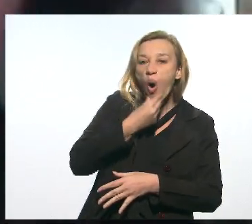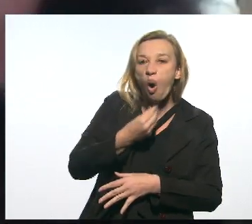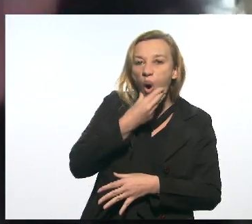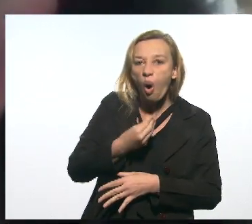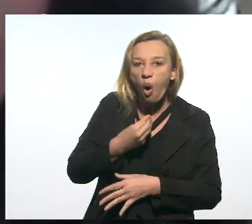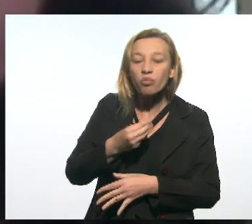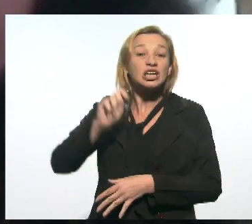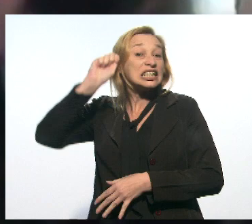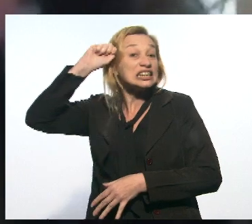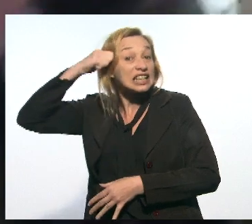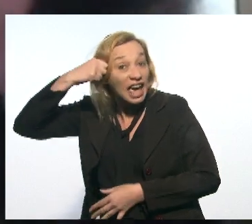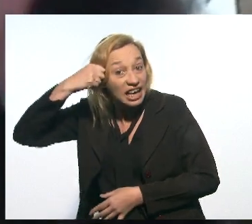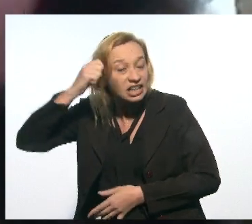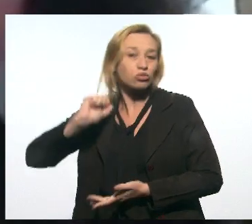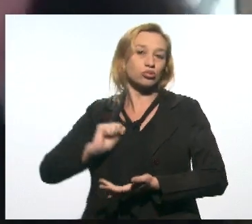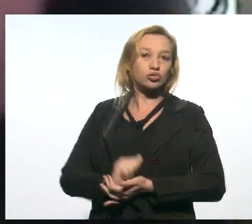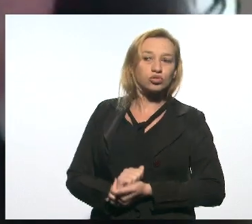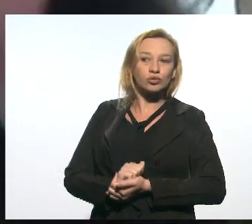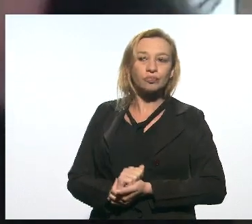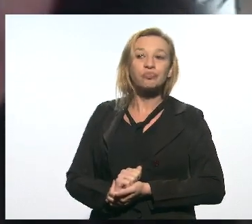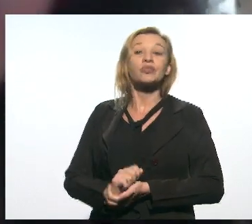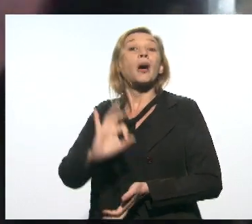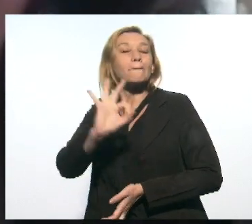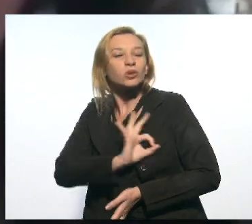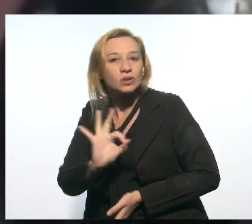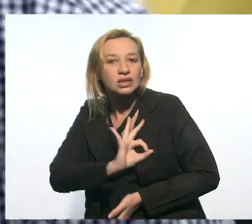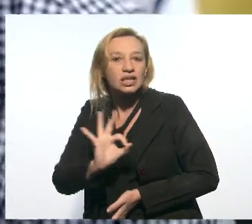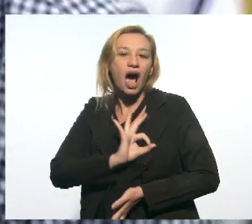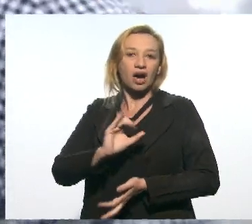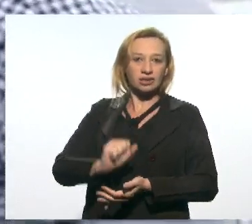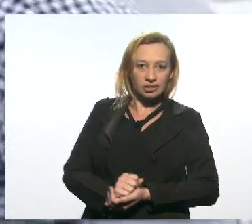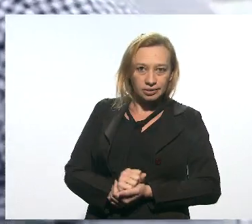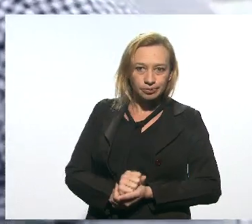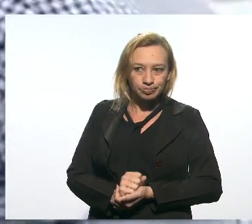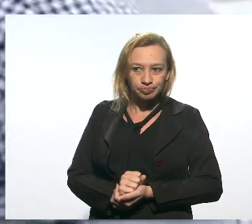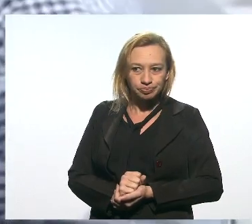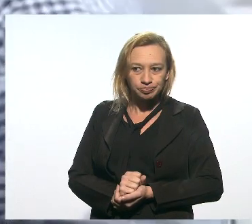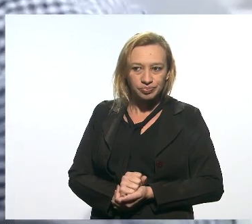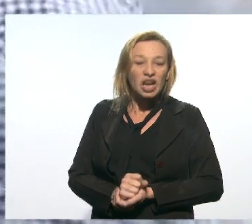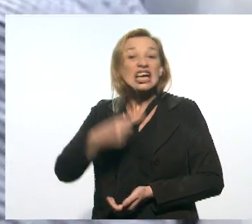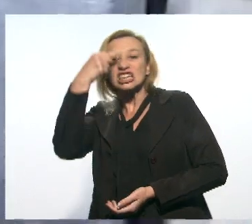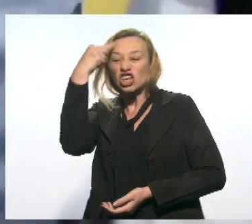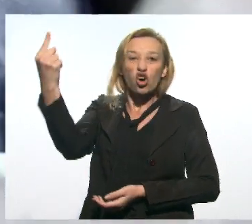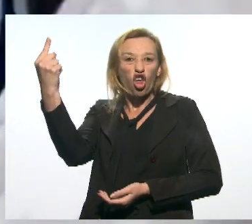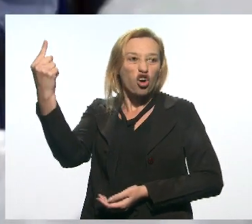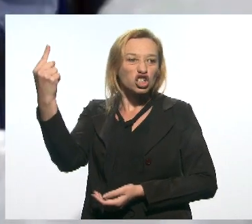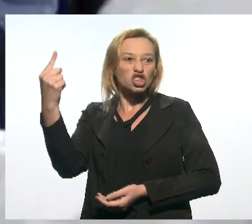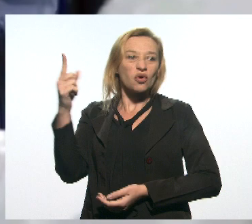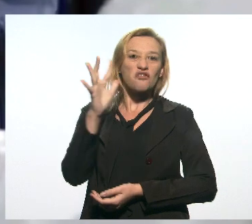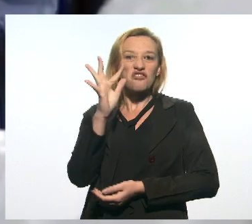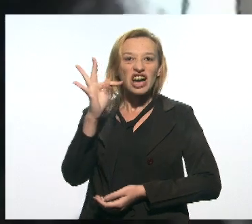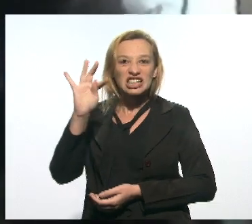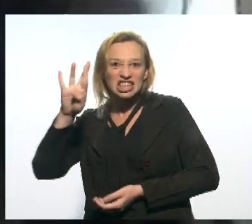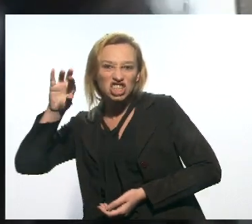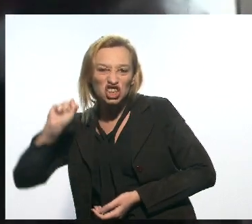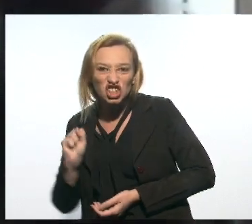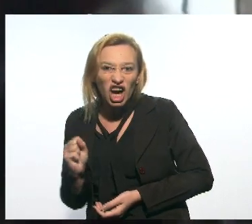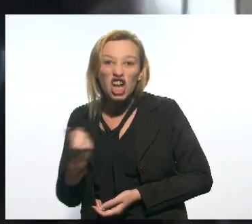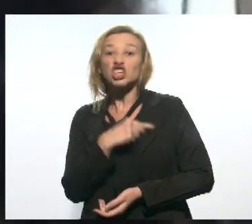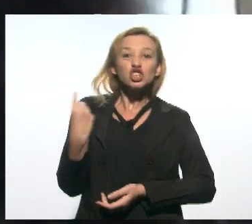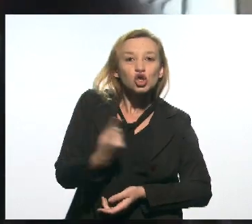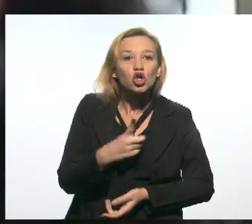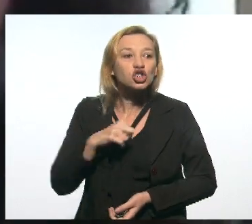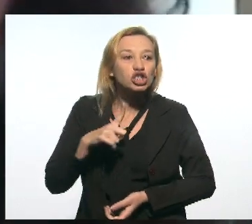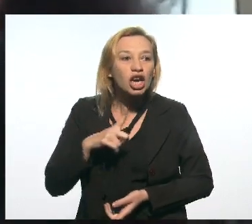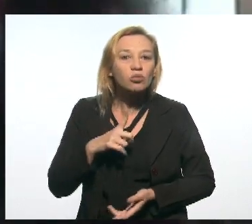defende os negros, que defende os policiais. E que essa ideologia fascista, nós temos